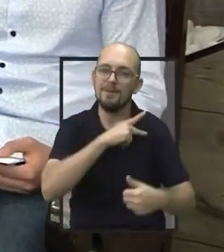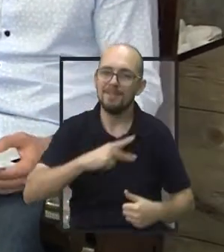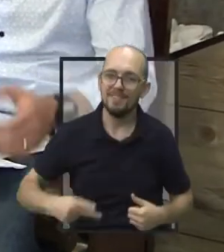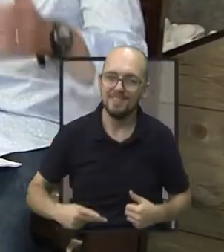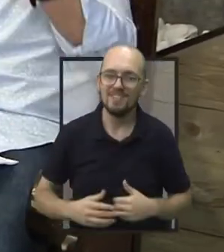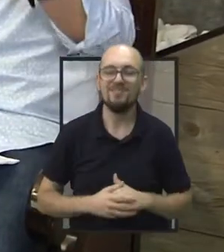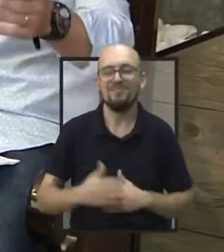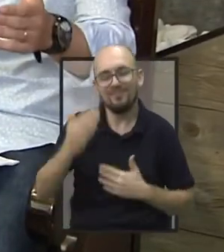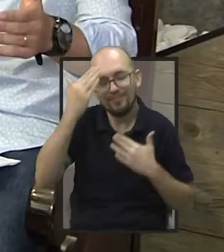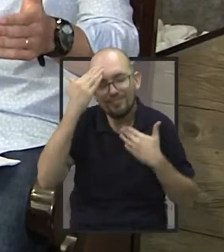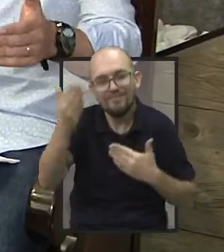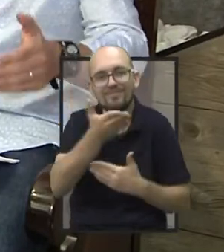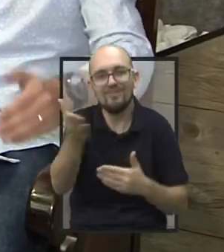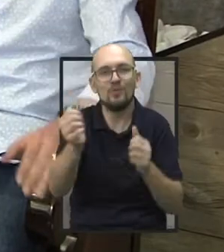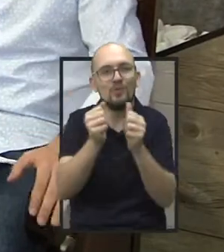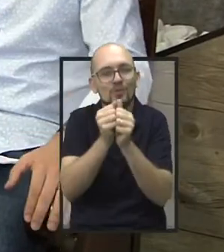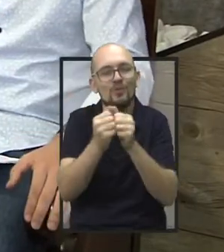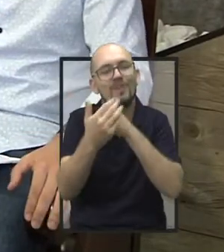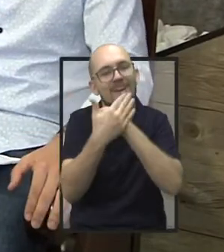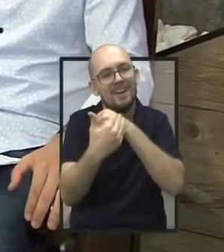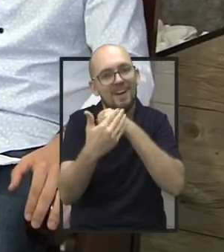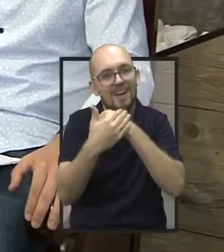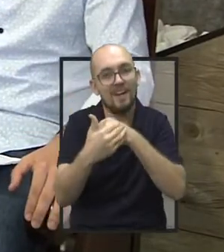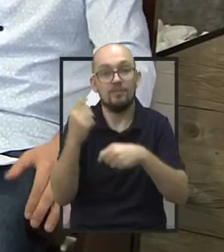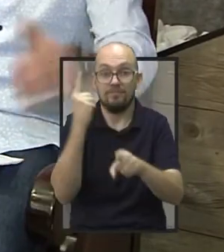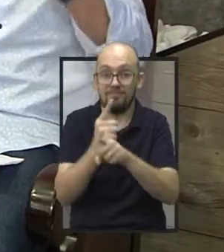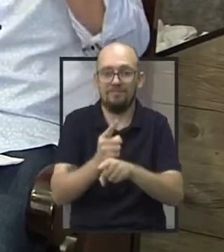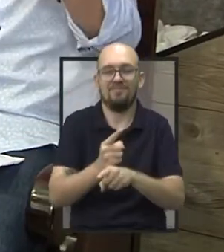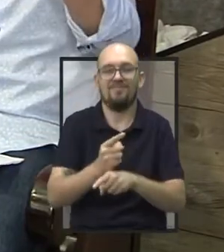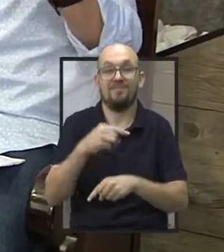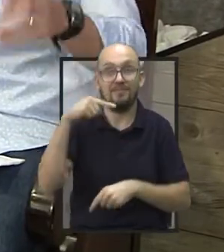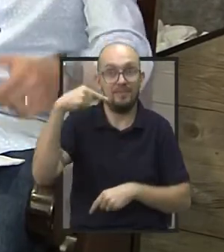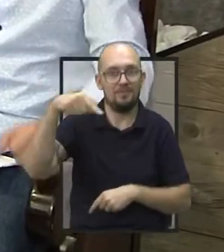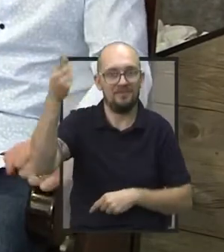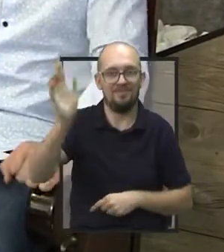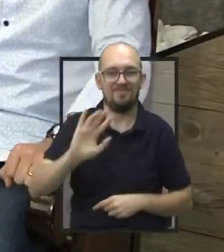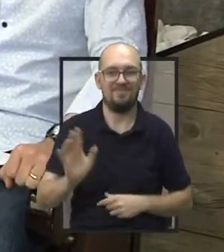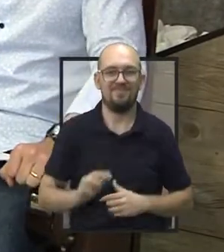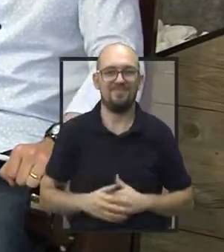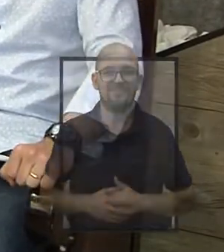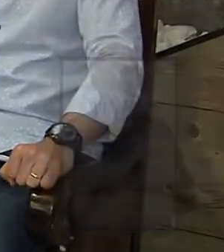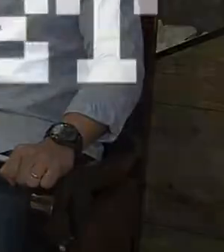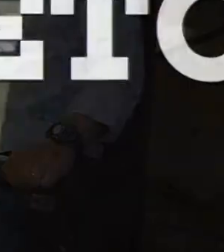Presidente. Eu agradeço a sua companhia, o carinho da sua audiência e até semana que vem.